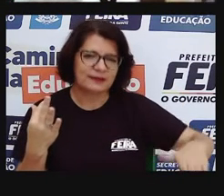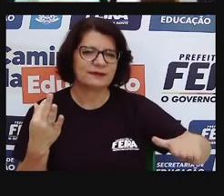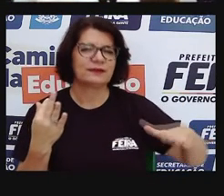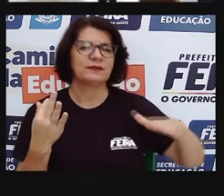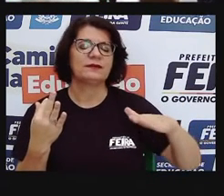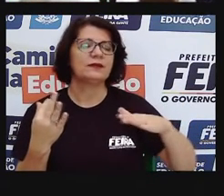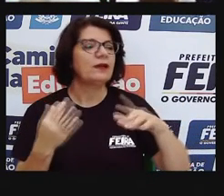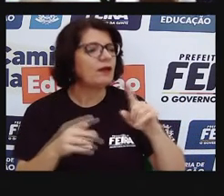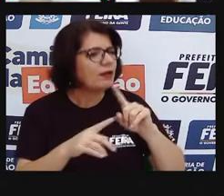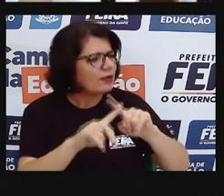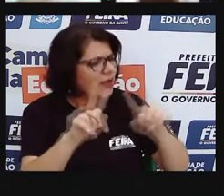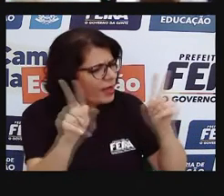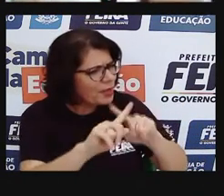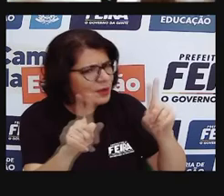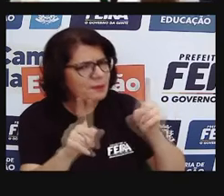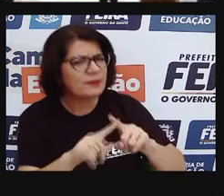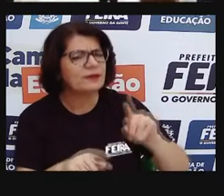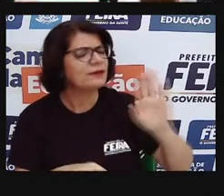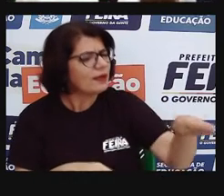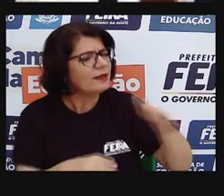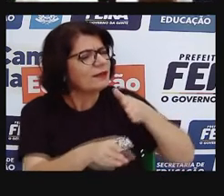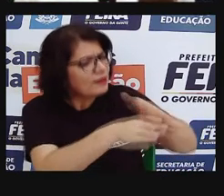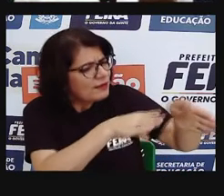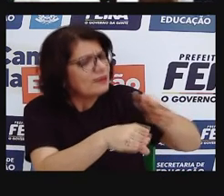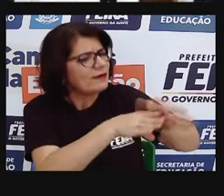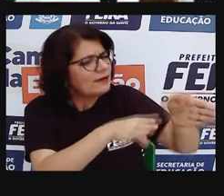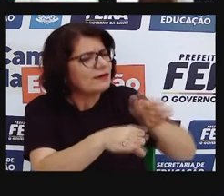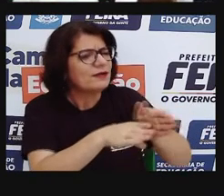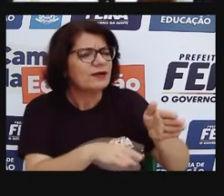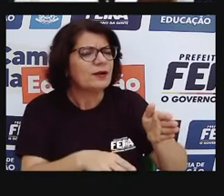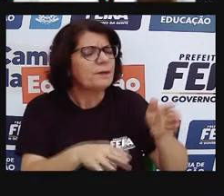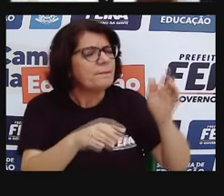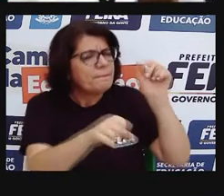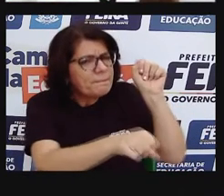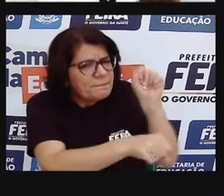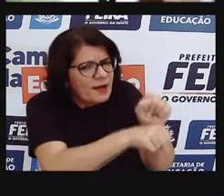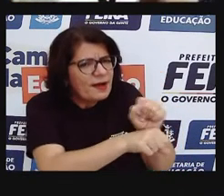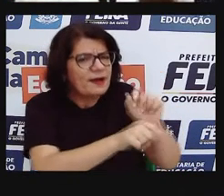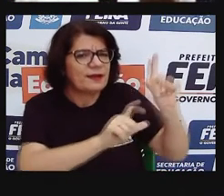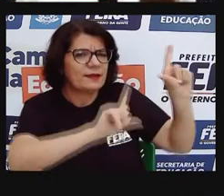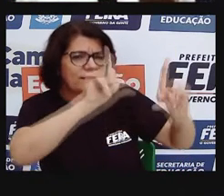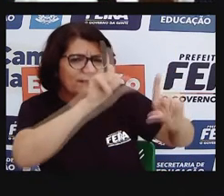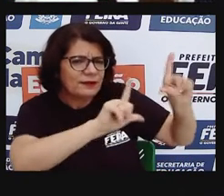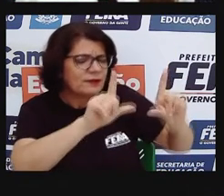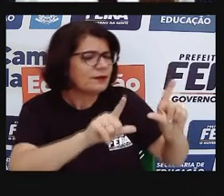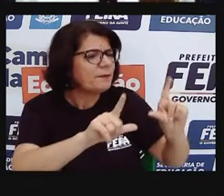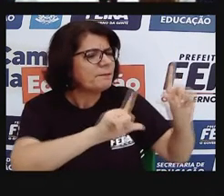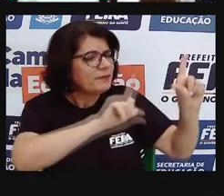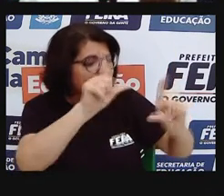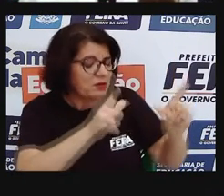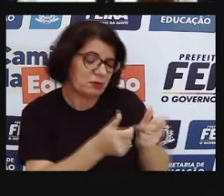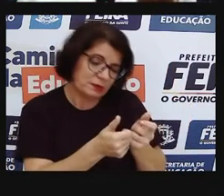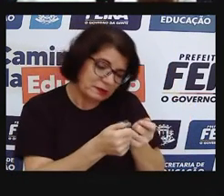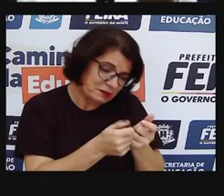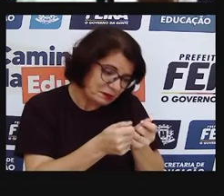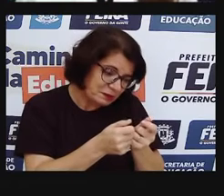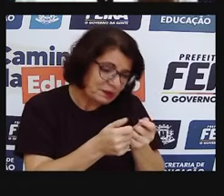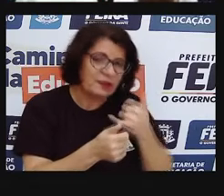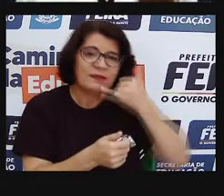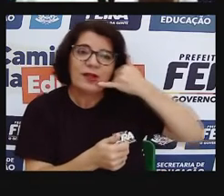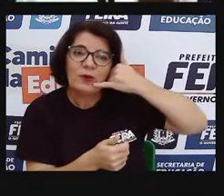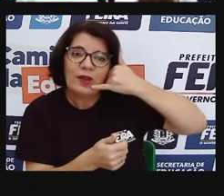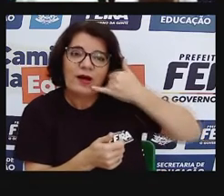reclamando, falando para essas crianças brincarem, mandando parar de usar o celular o tempo todo.